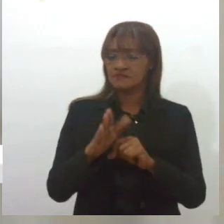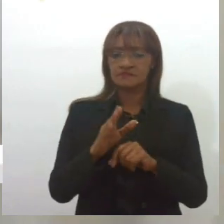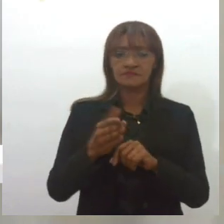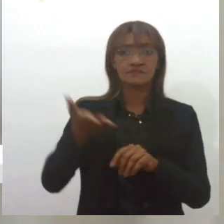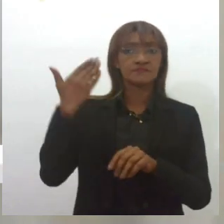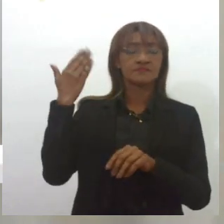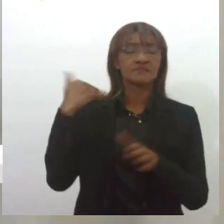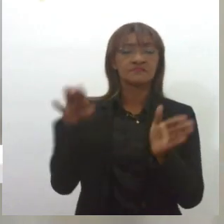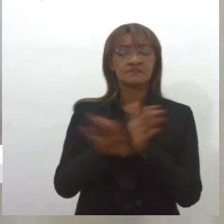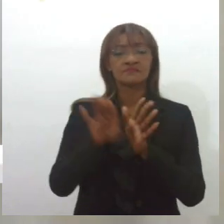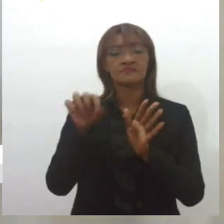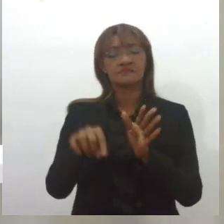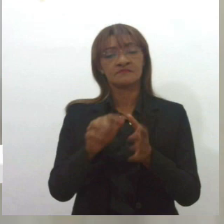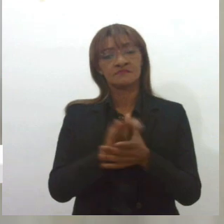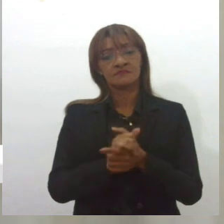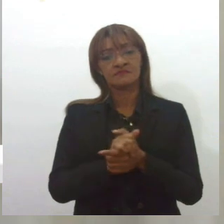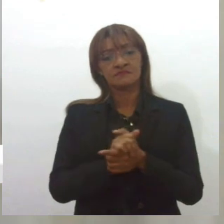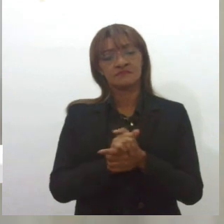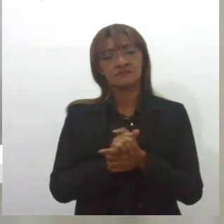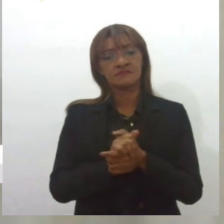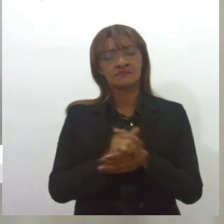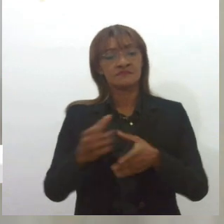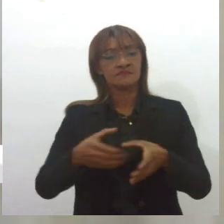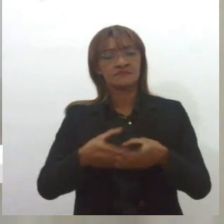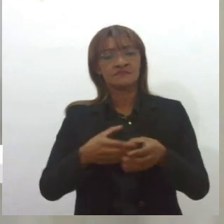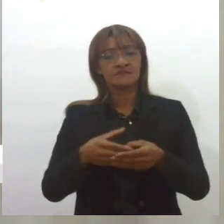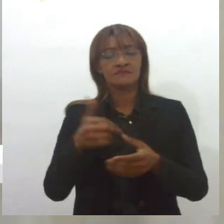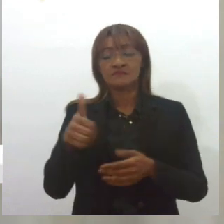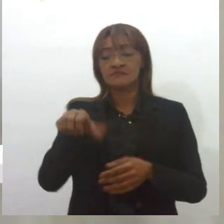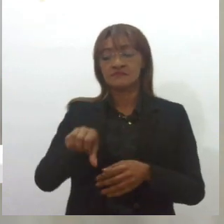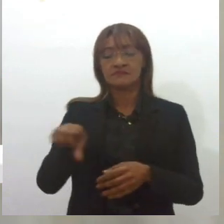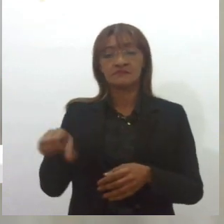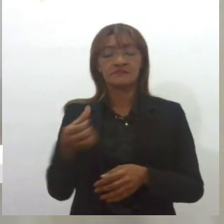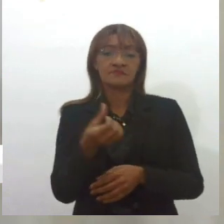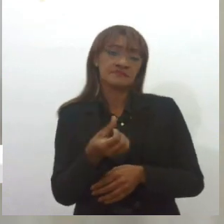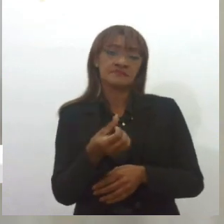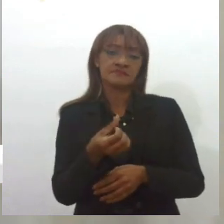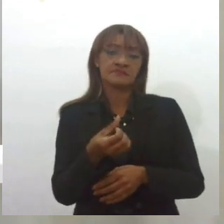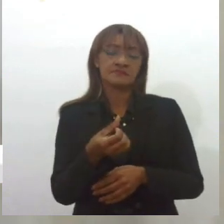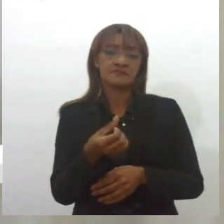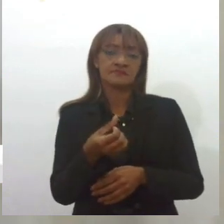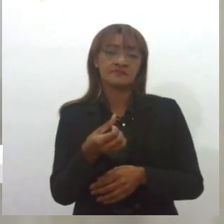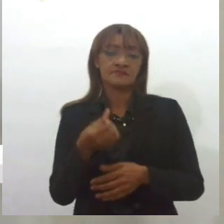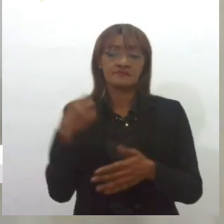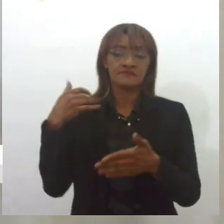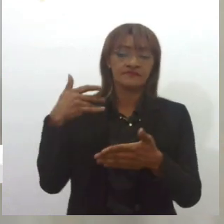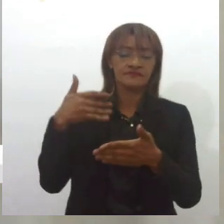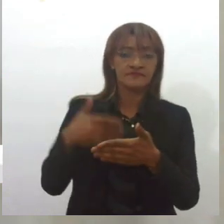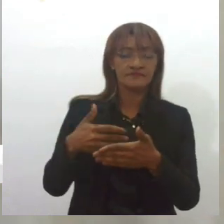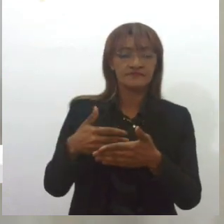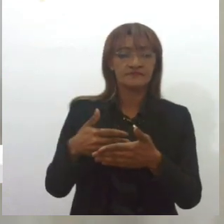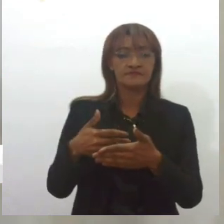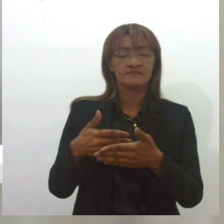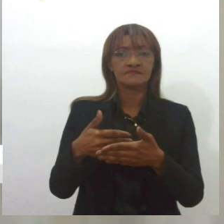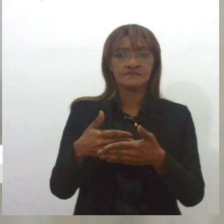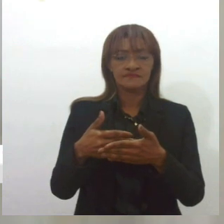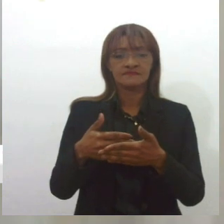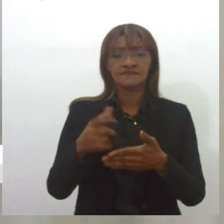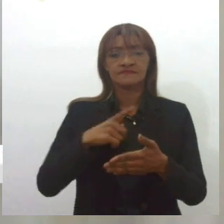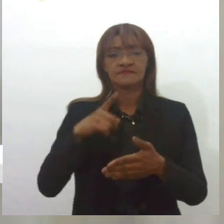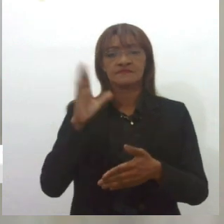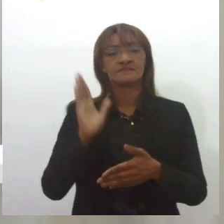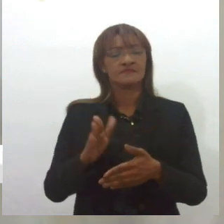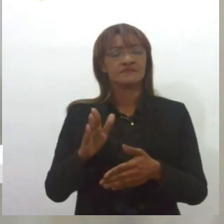que eu cheguei, que eu cheguei, eu prestei concurso em 1996. Então, nesse meio tempo, sim, houve uma evolução